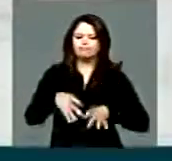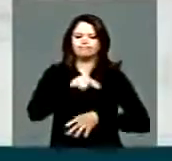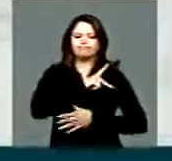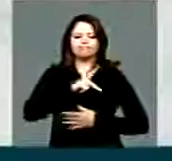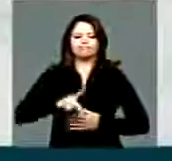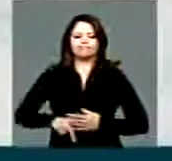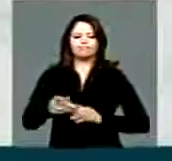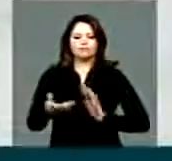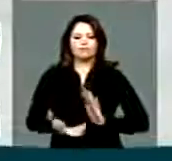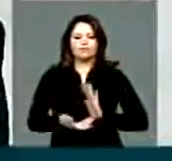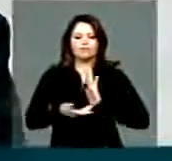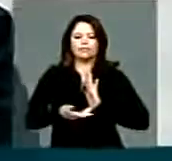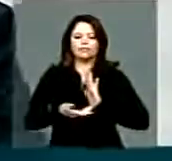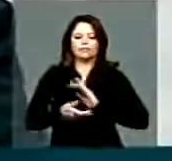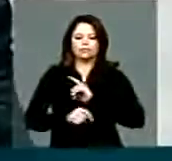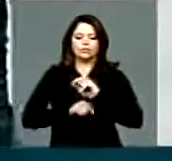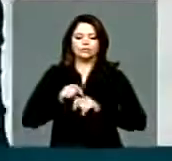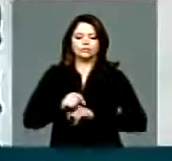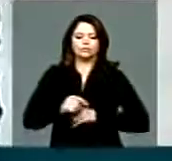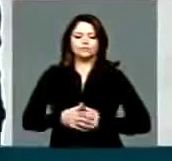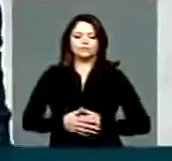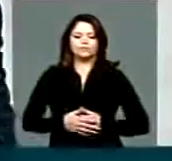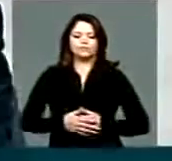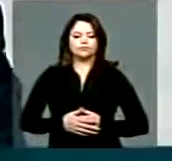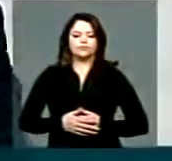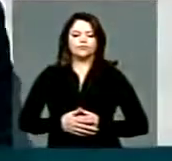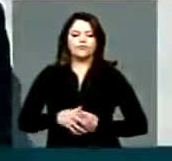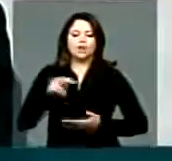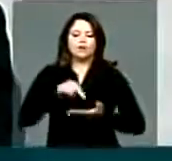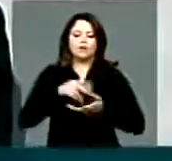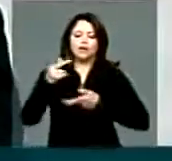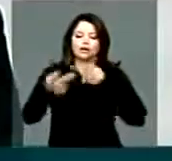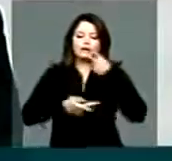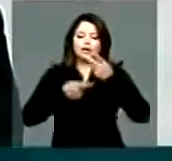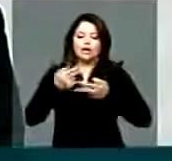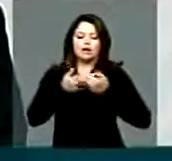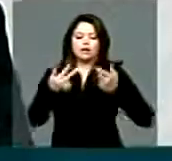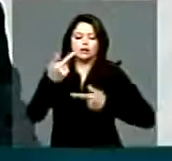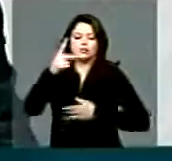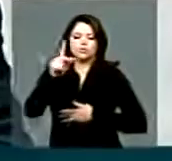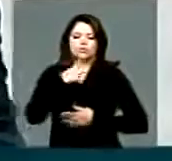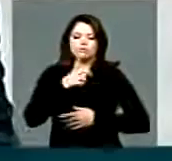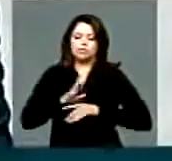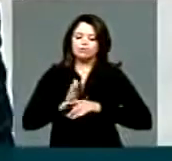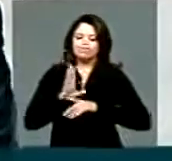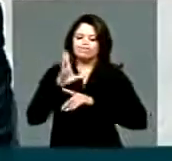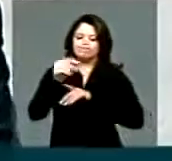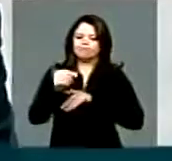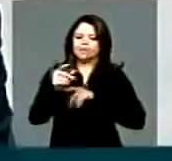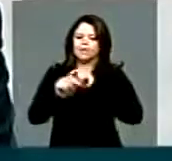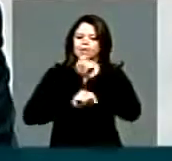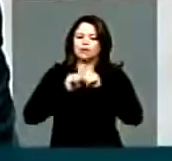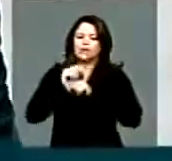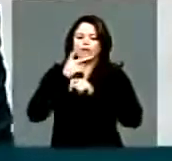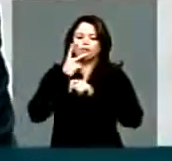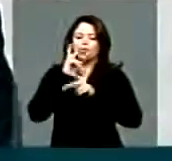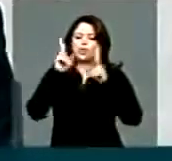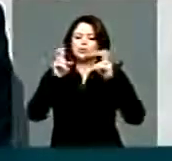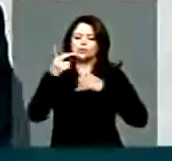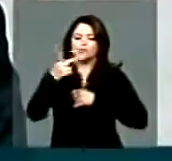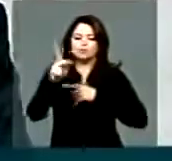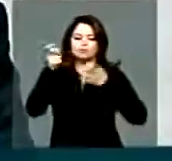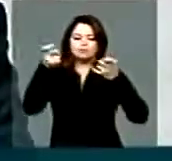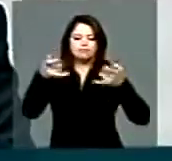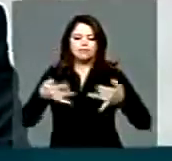da Câmara para vir aqui a partear a Vossa Excelência. O assunto que Vossa Excelência traz